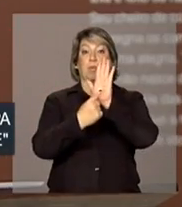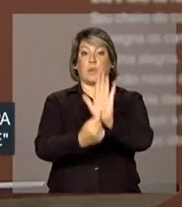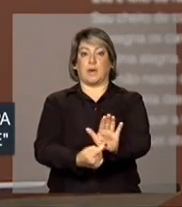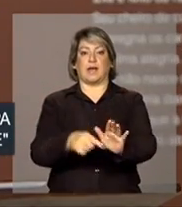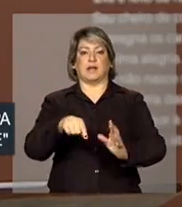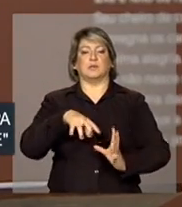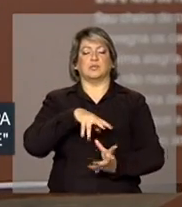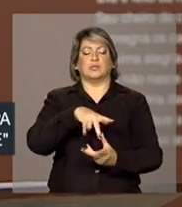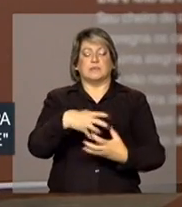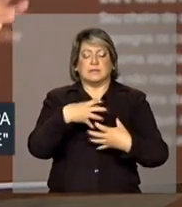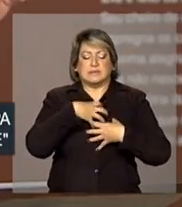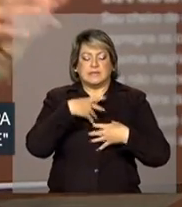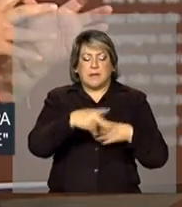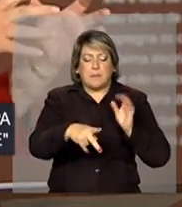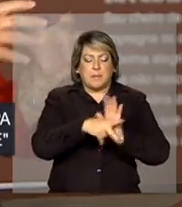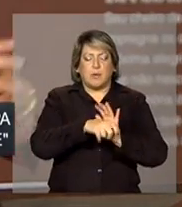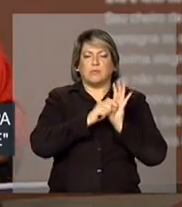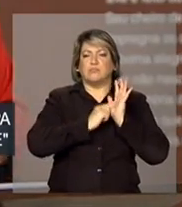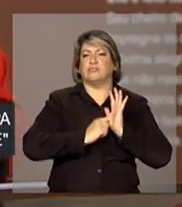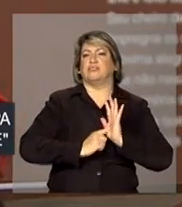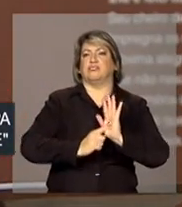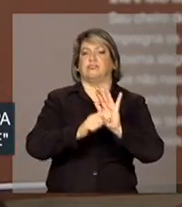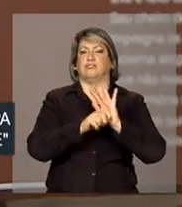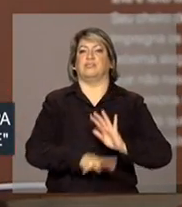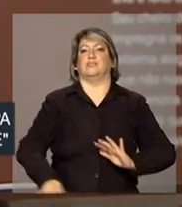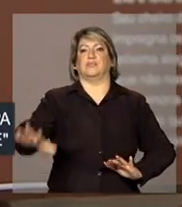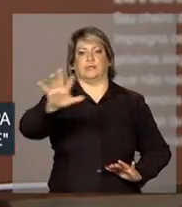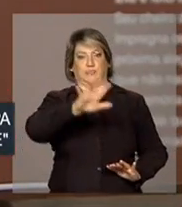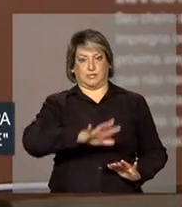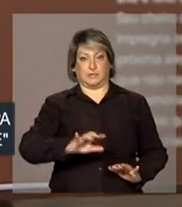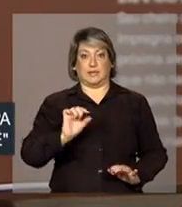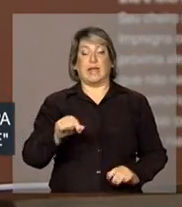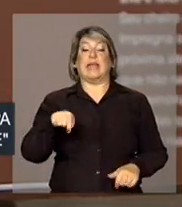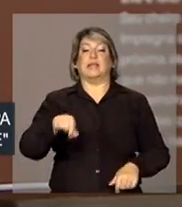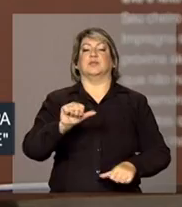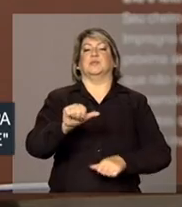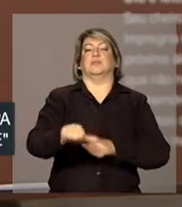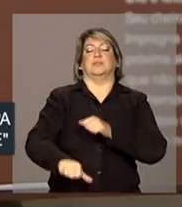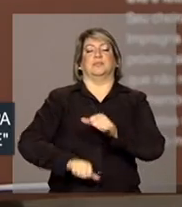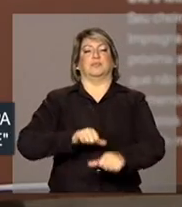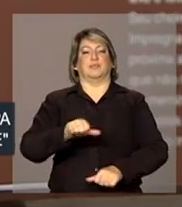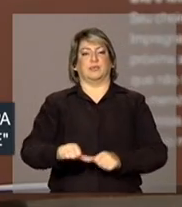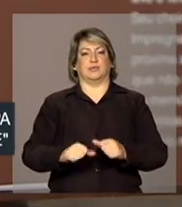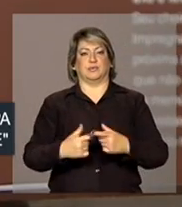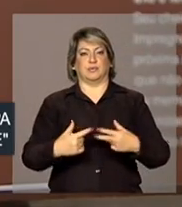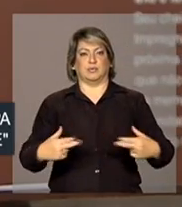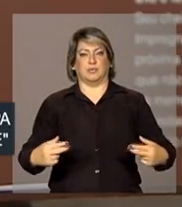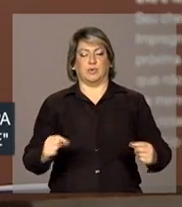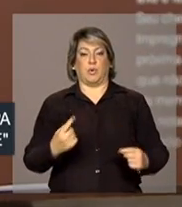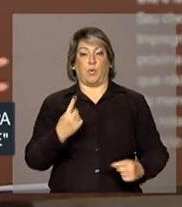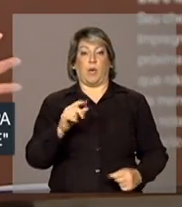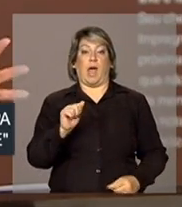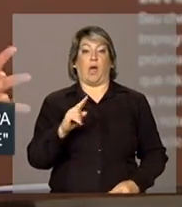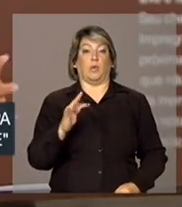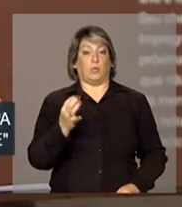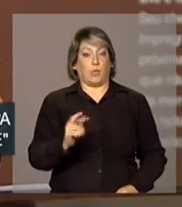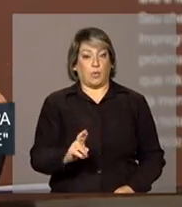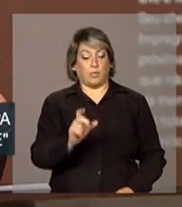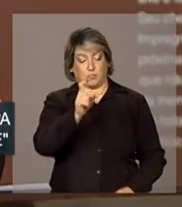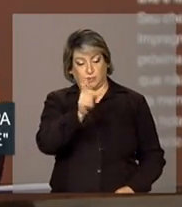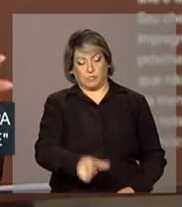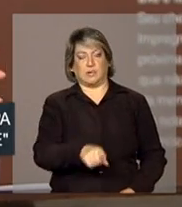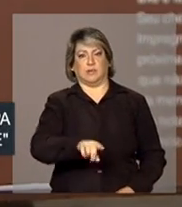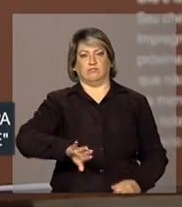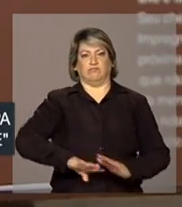esse mundo muito particular, muito específico, que transforma um autor num